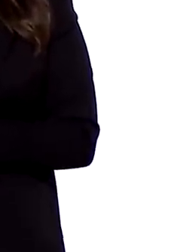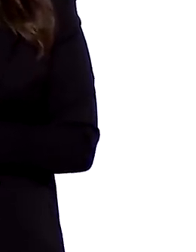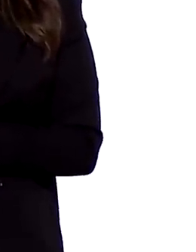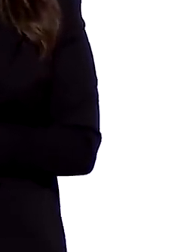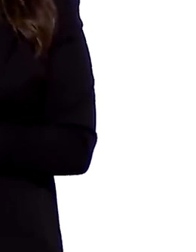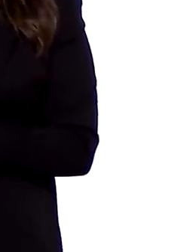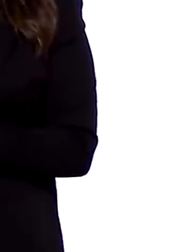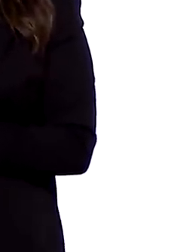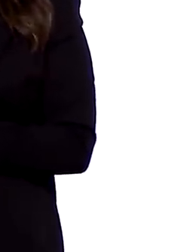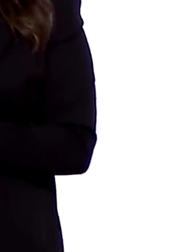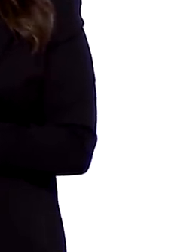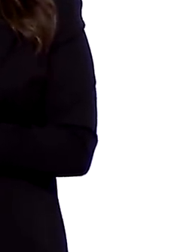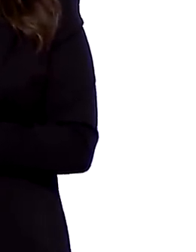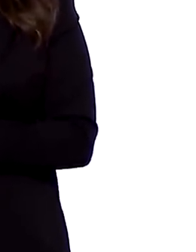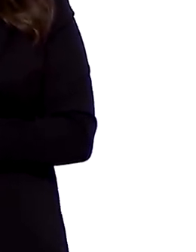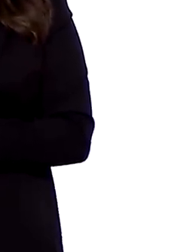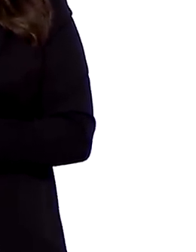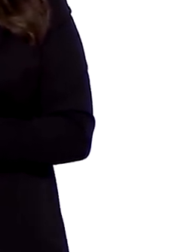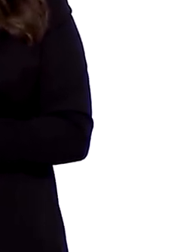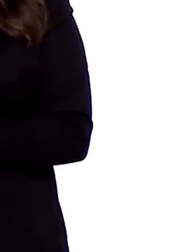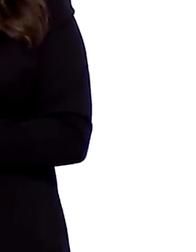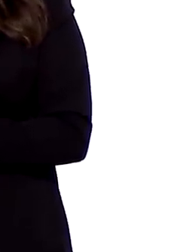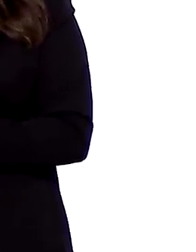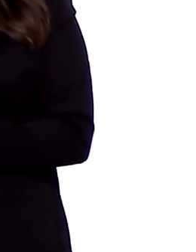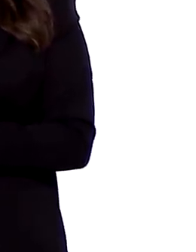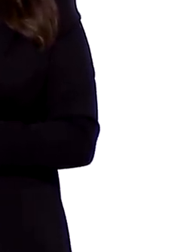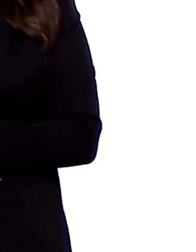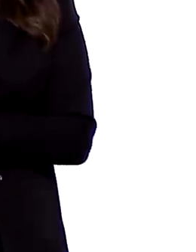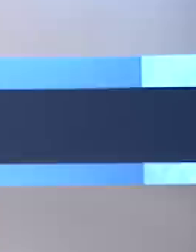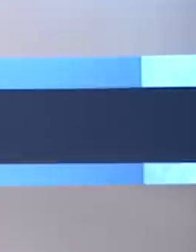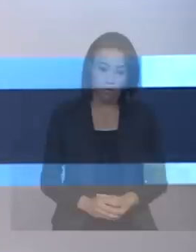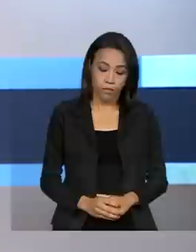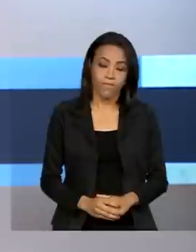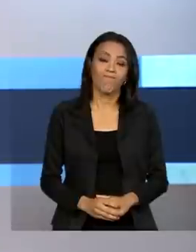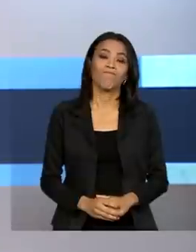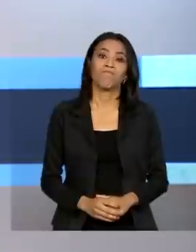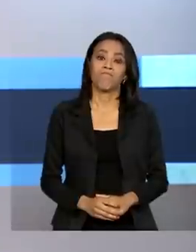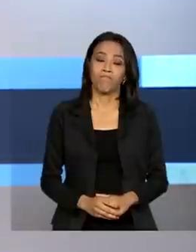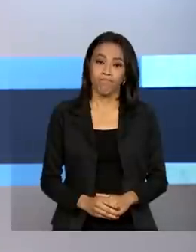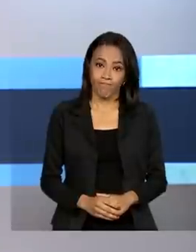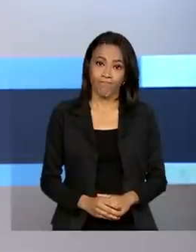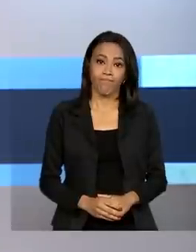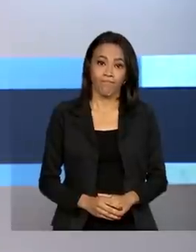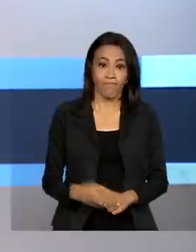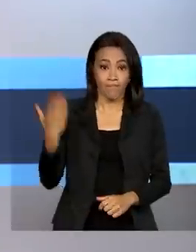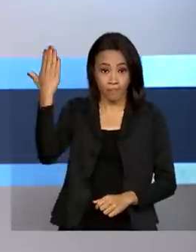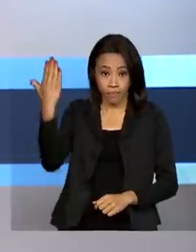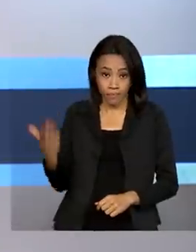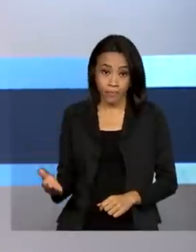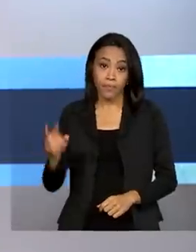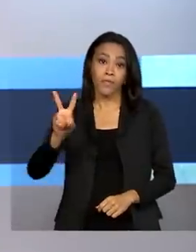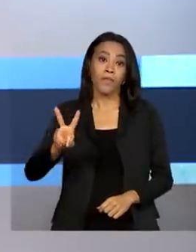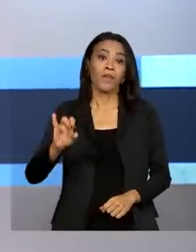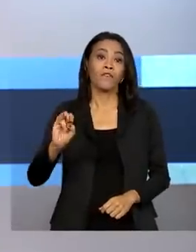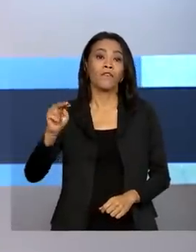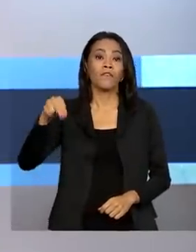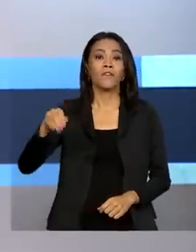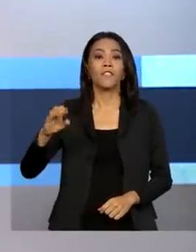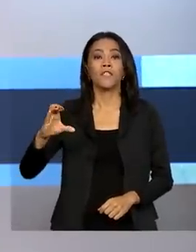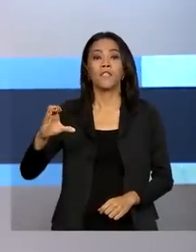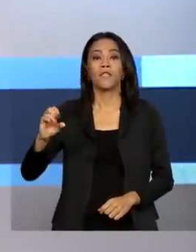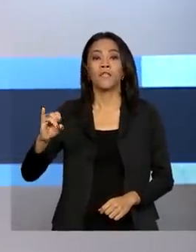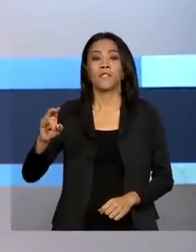é a única emissora que transmite rodas curtas para sete estados. Vinícius de Carvalho assumiu a